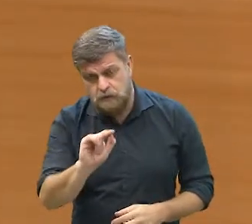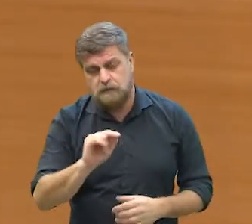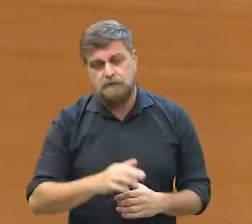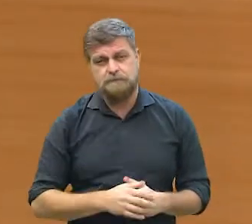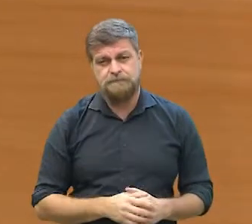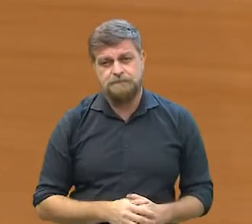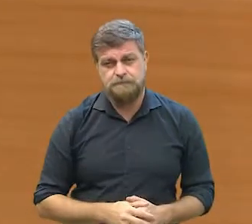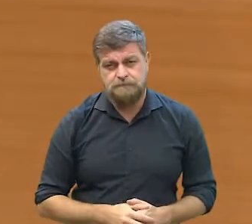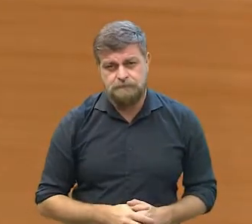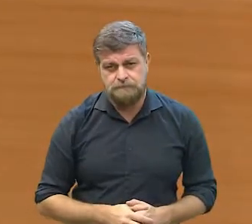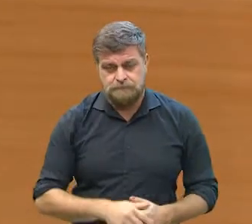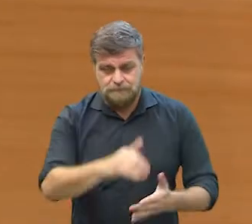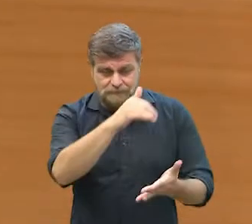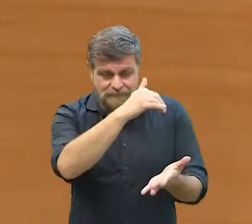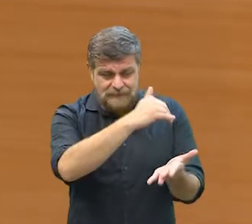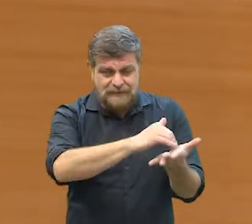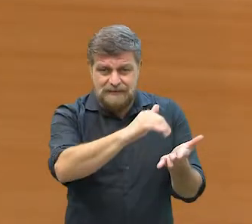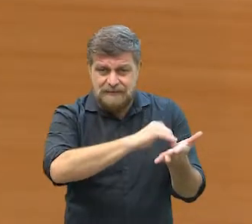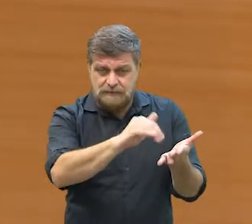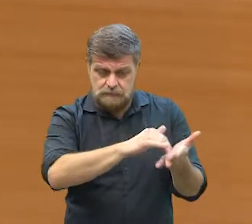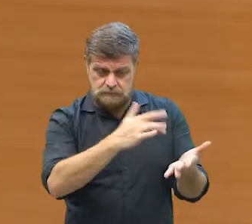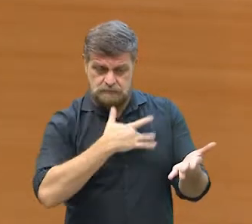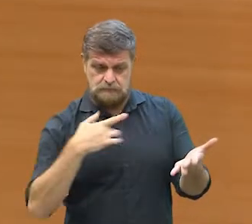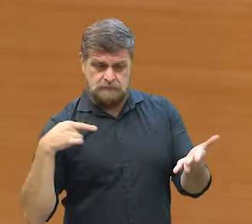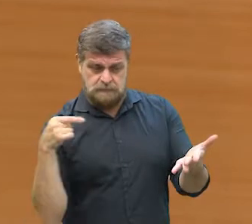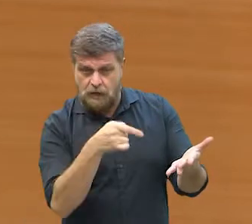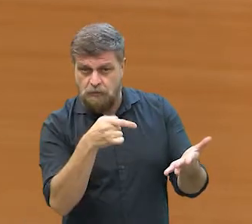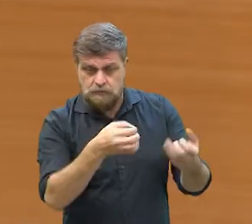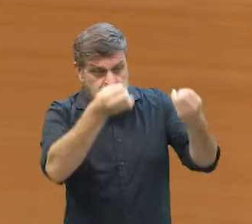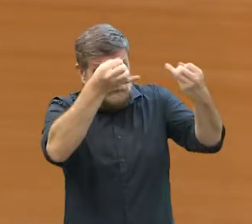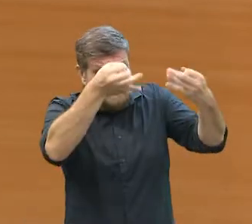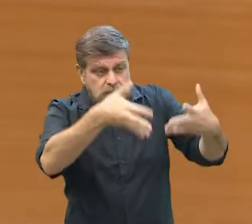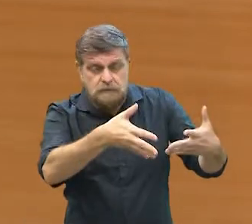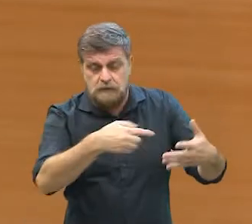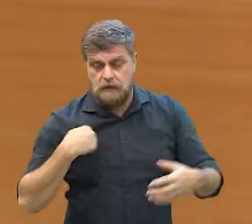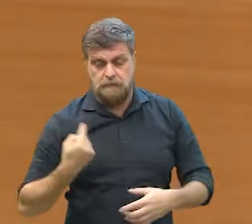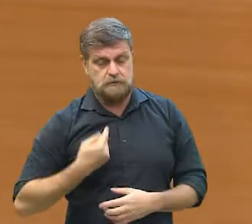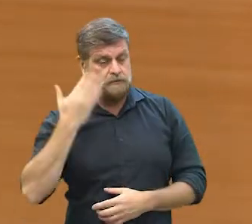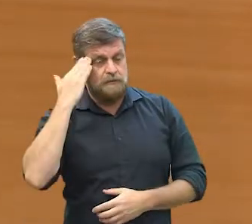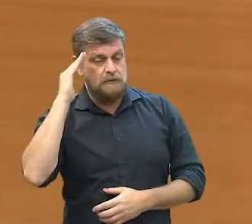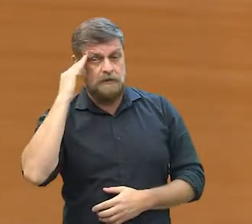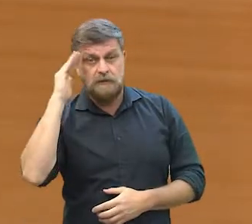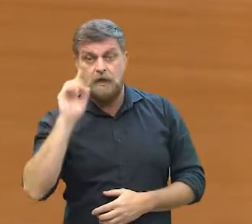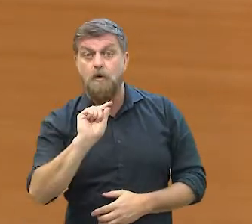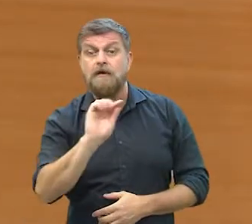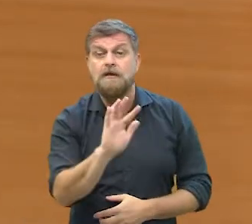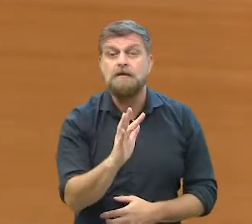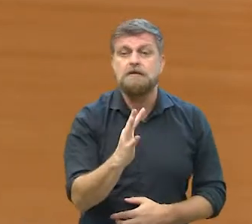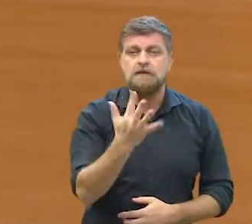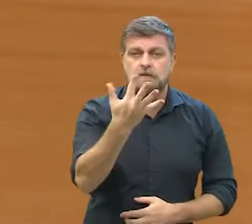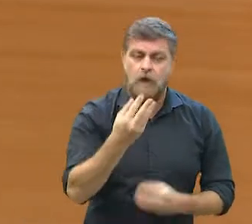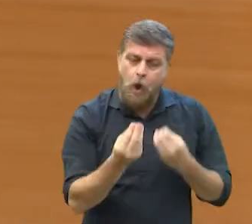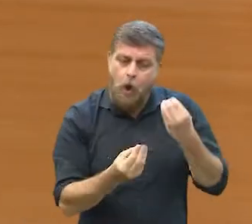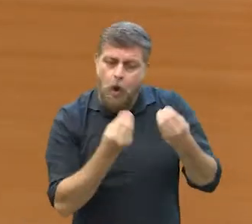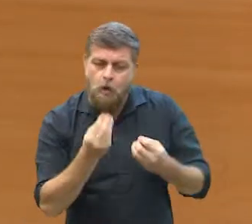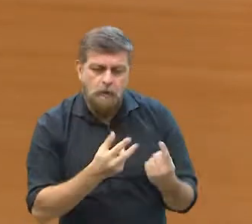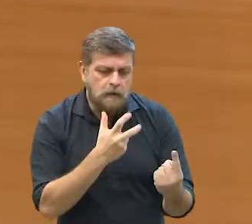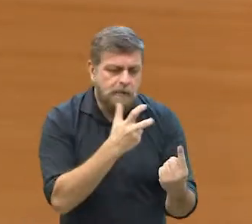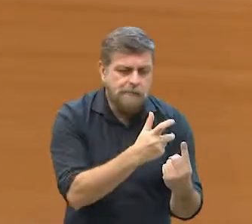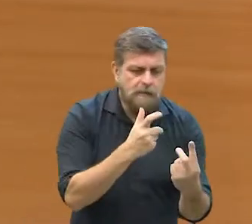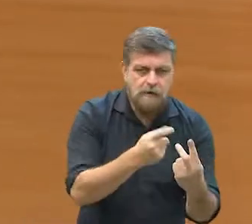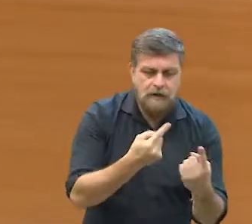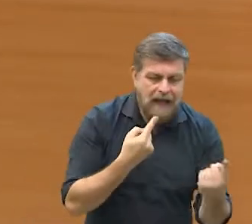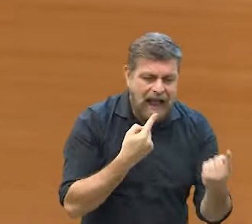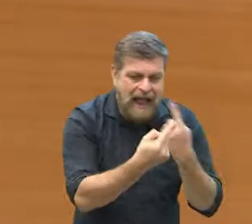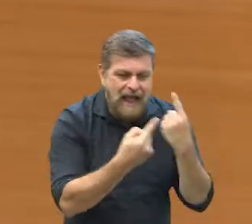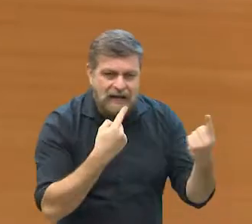né, quer dizer, na verdade, que a Secretaria de Saúde possa prestar esclarecimentos, né, do que está acontecendo, de como é